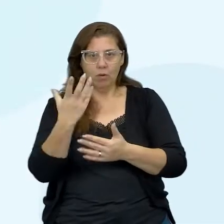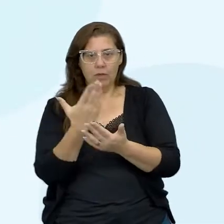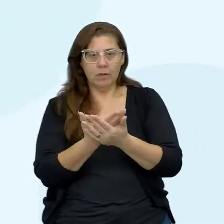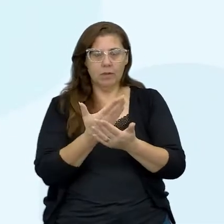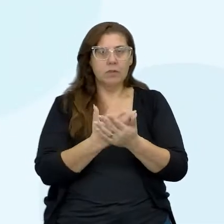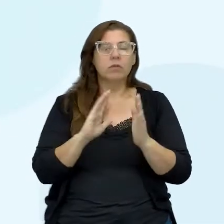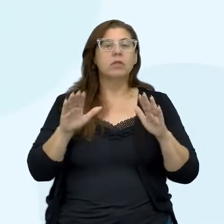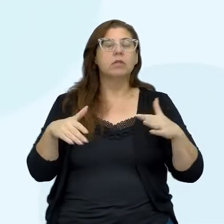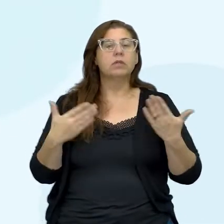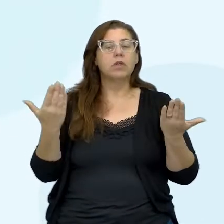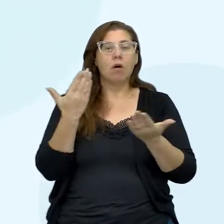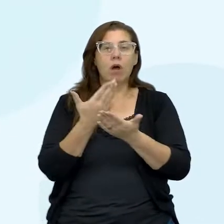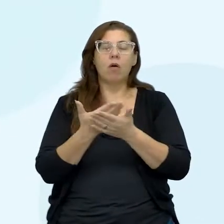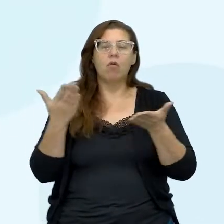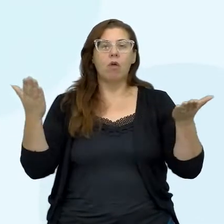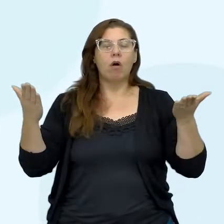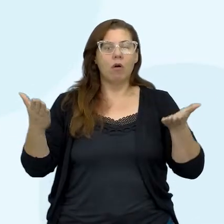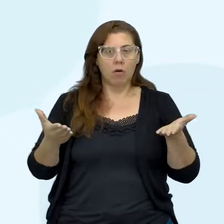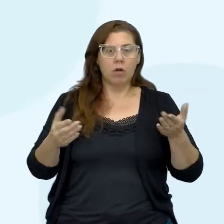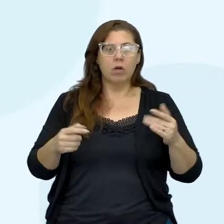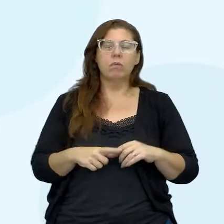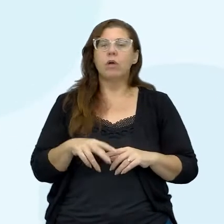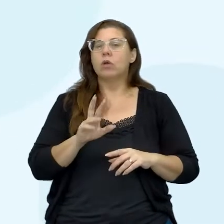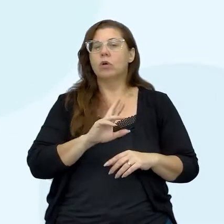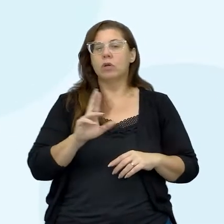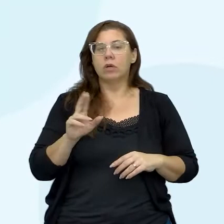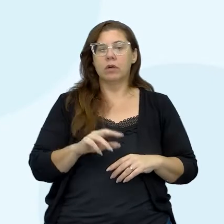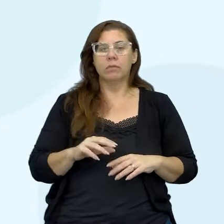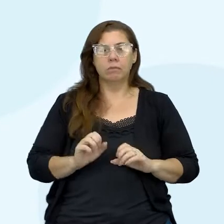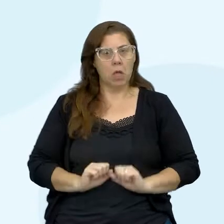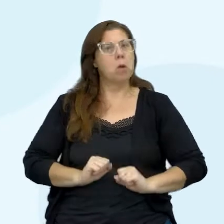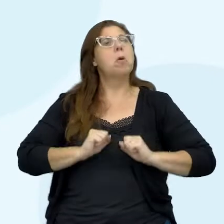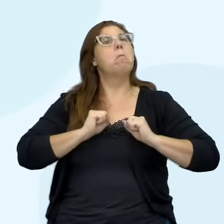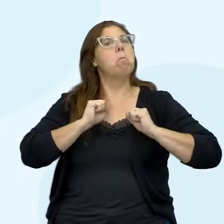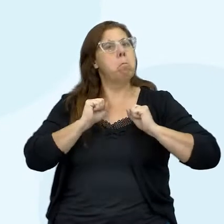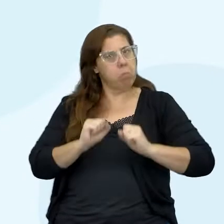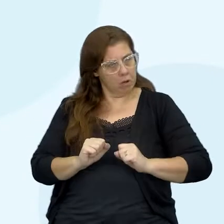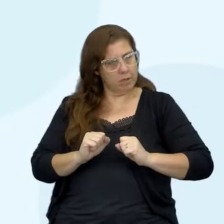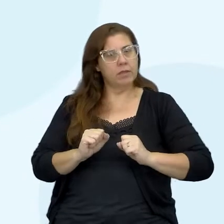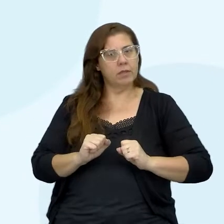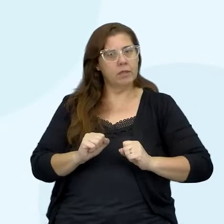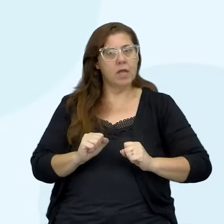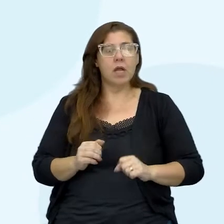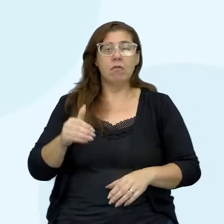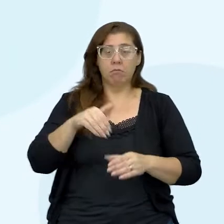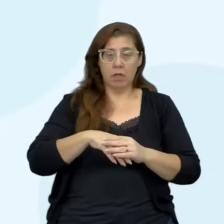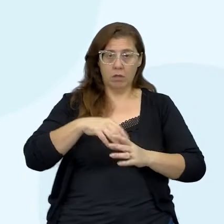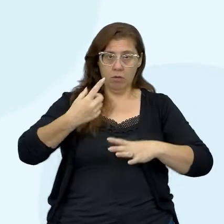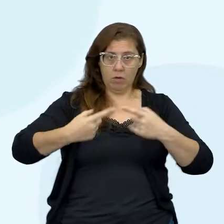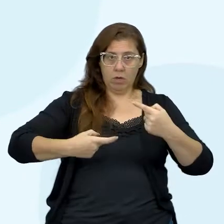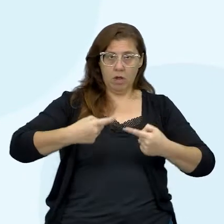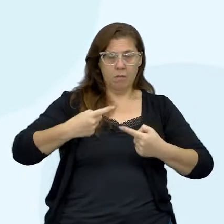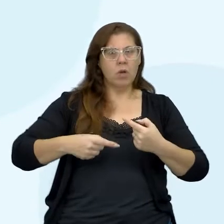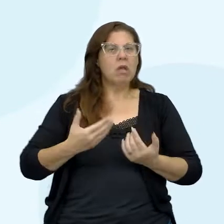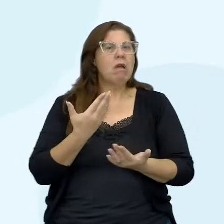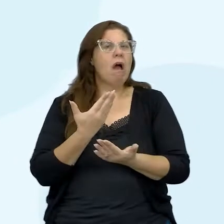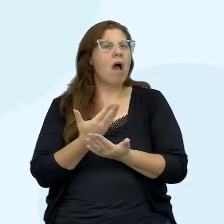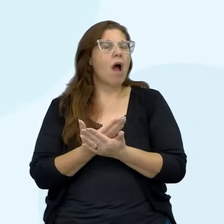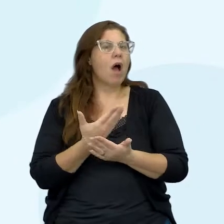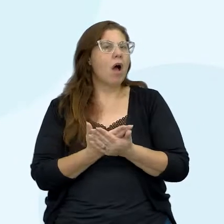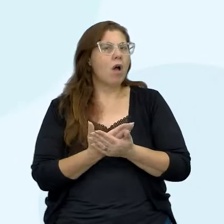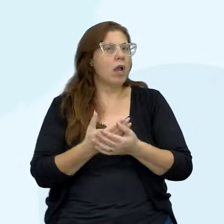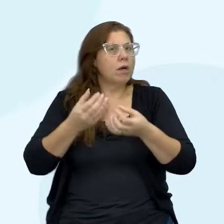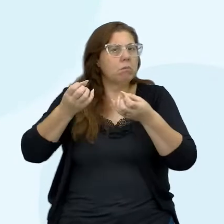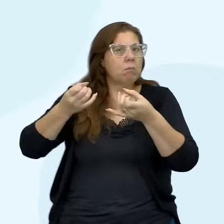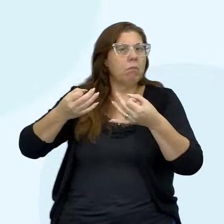Então, a aula de hoje, pessoal, ela se chama Poder e Necropolítica. E essa aula vai